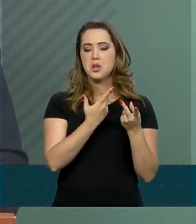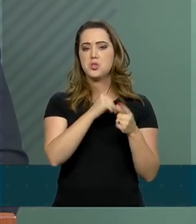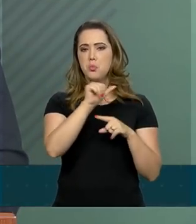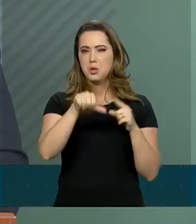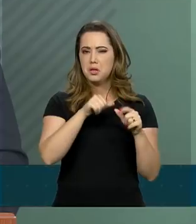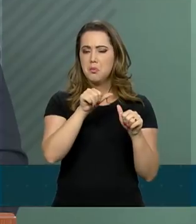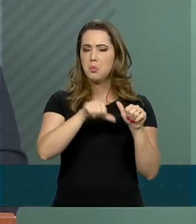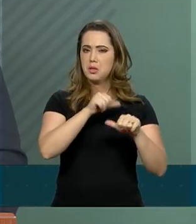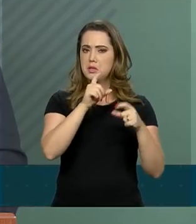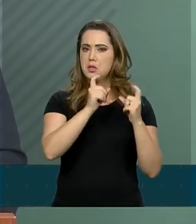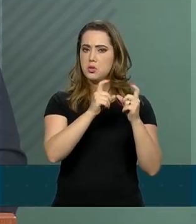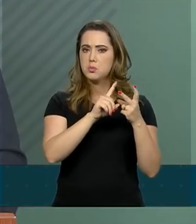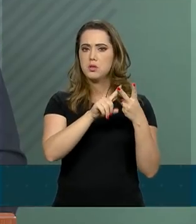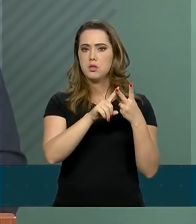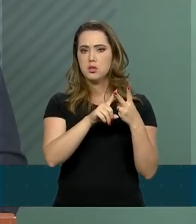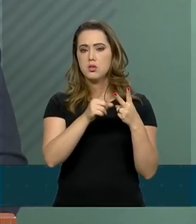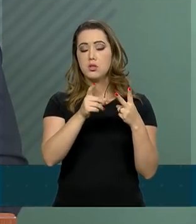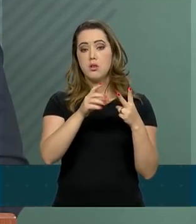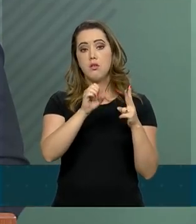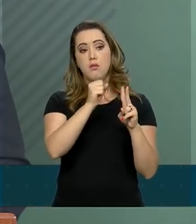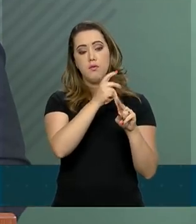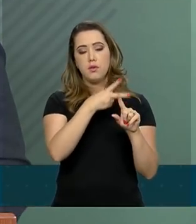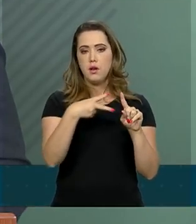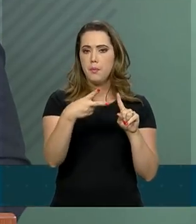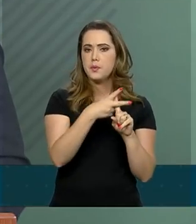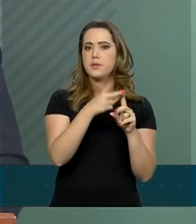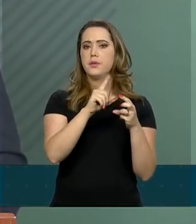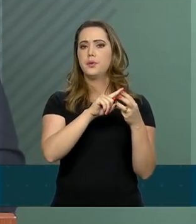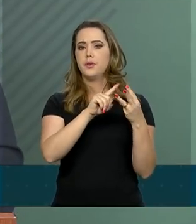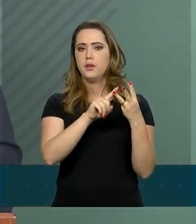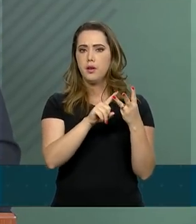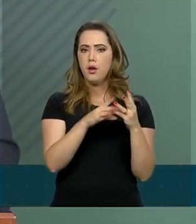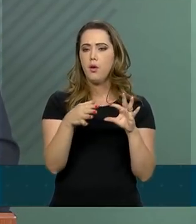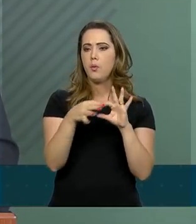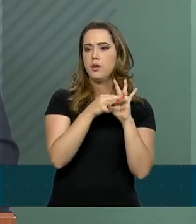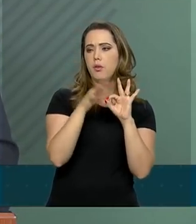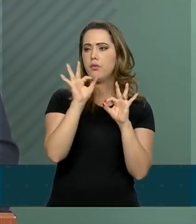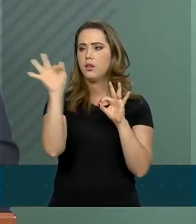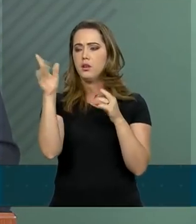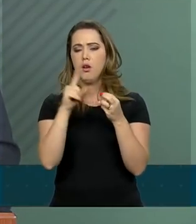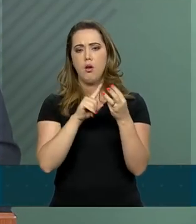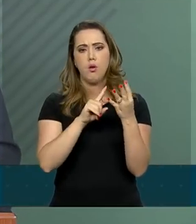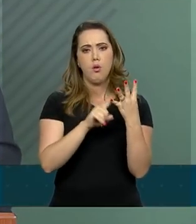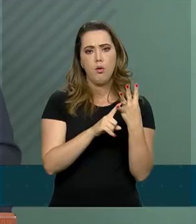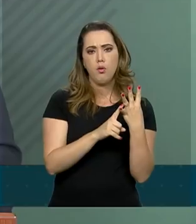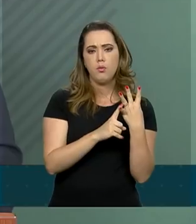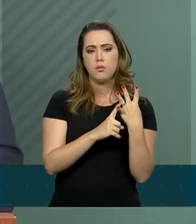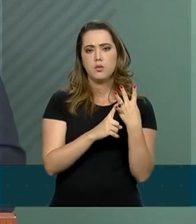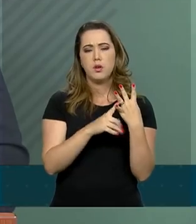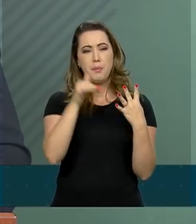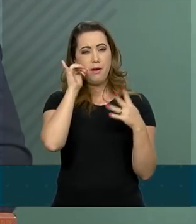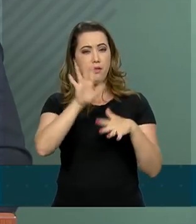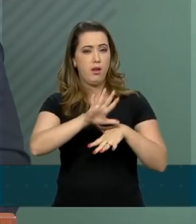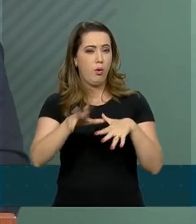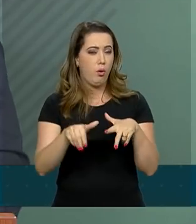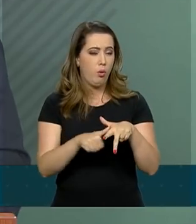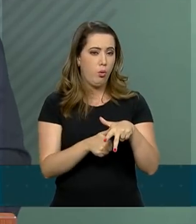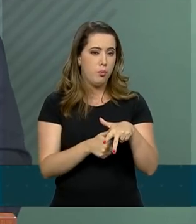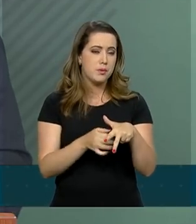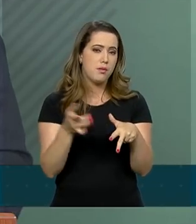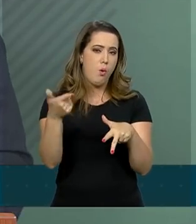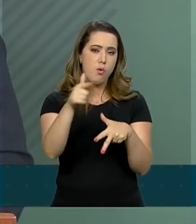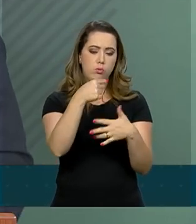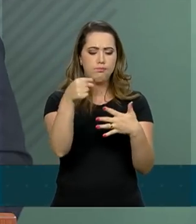a reforma da Previdência, o próprio Pacto Federativo, a ação contra a corrupção, dentre outras.